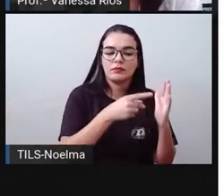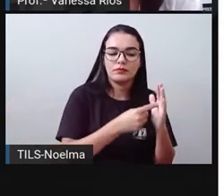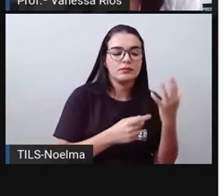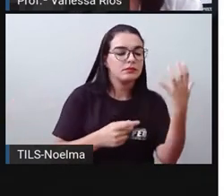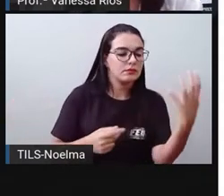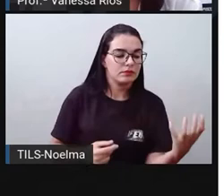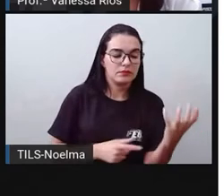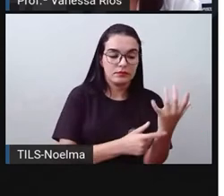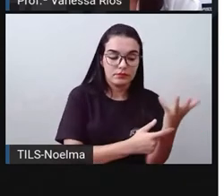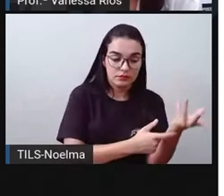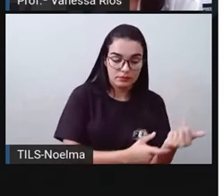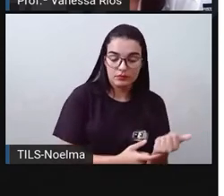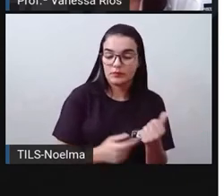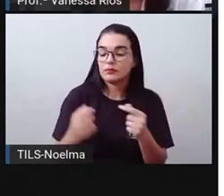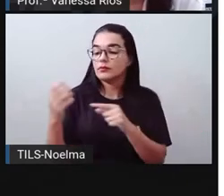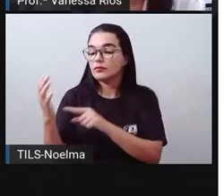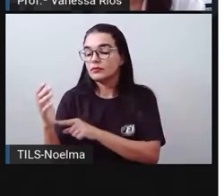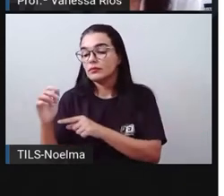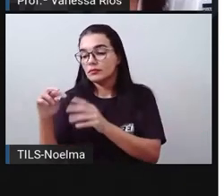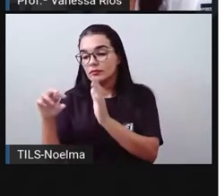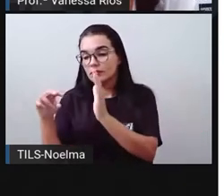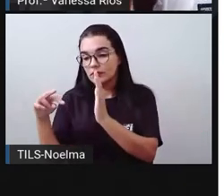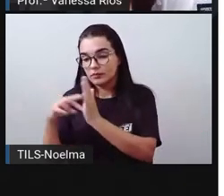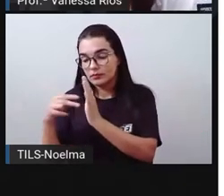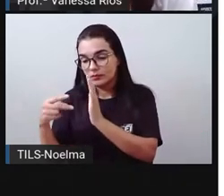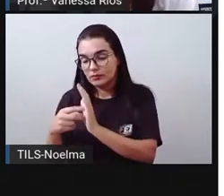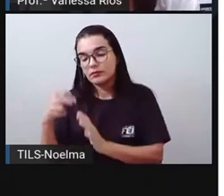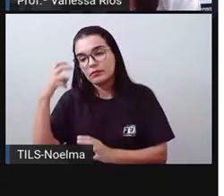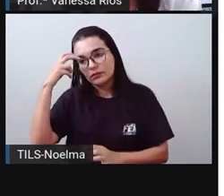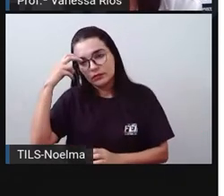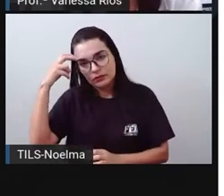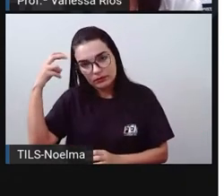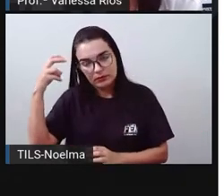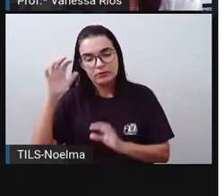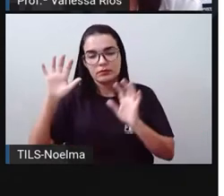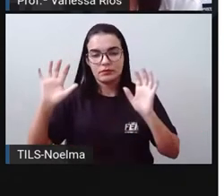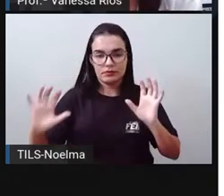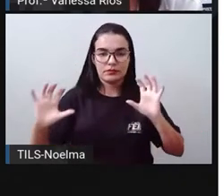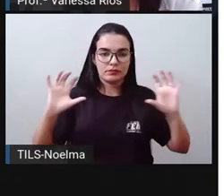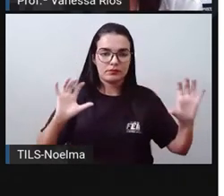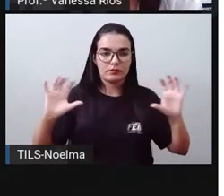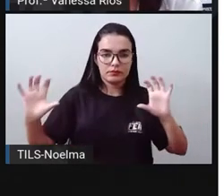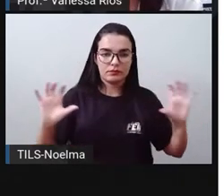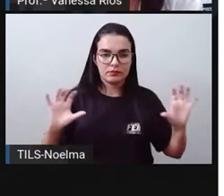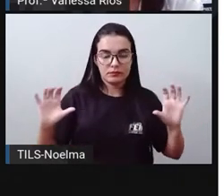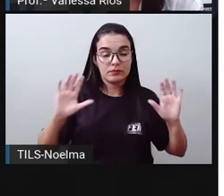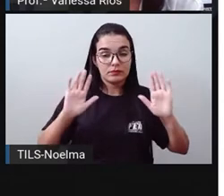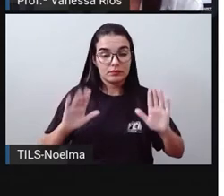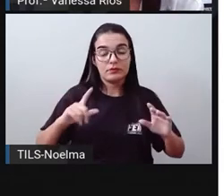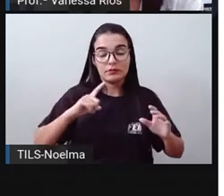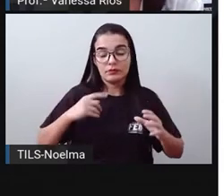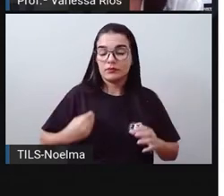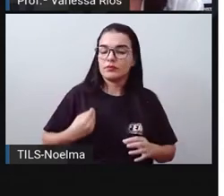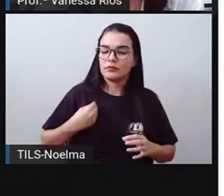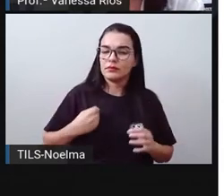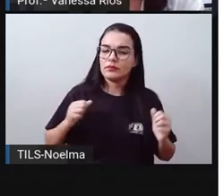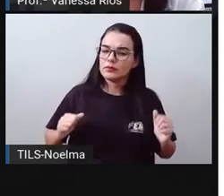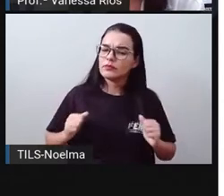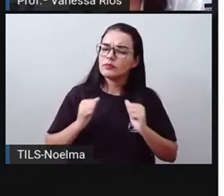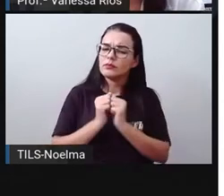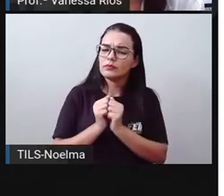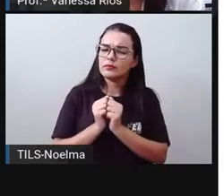significado. E aí, a arte e a cultura estão sempre presentes em nossos assuntos no dia a dia.